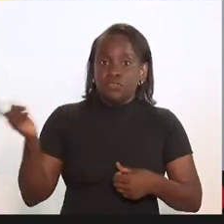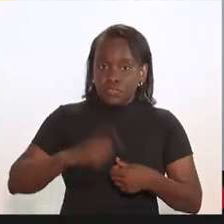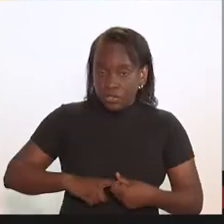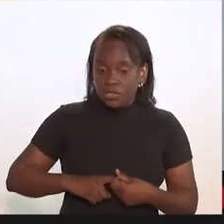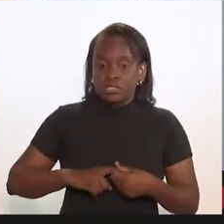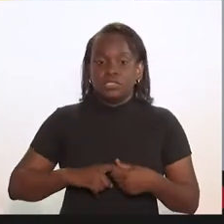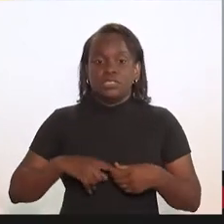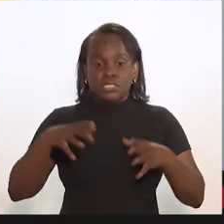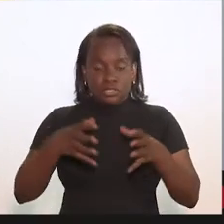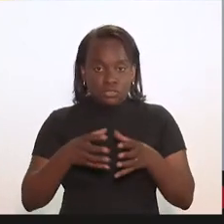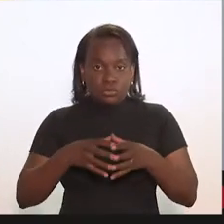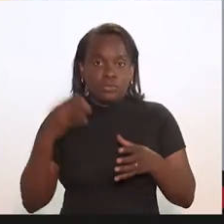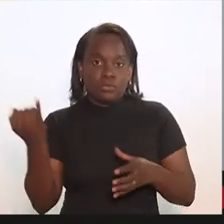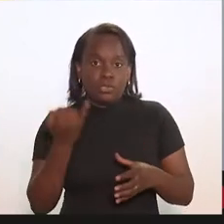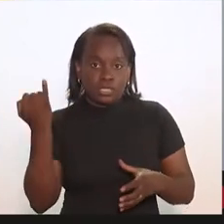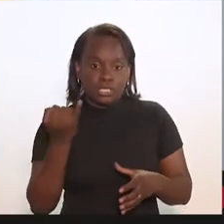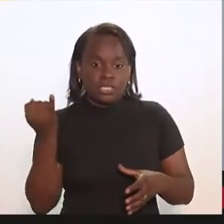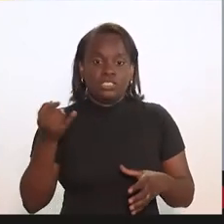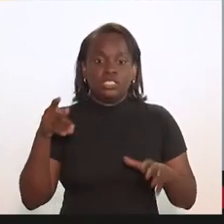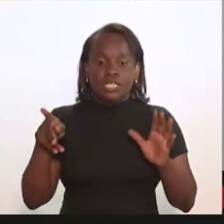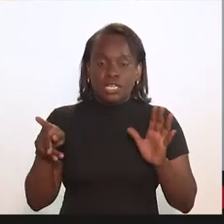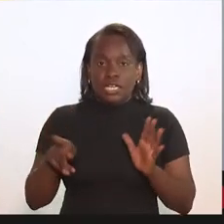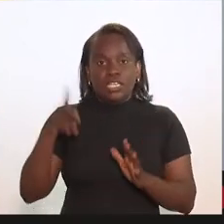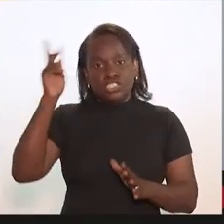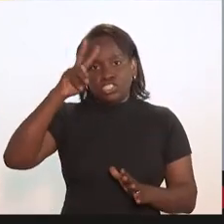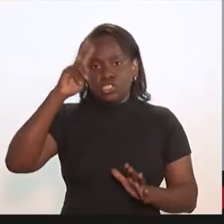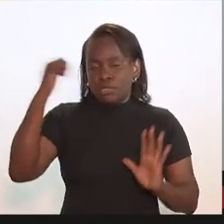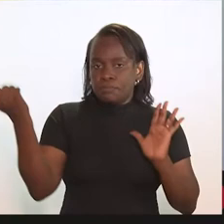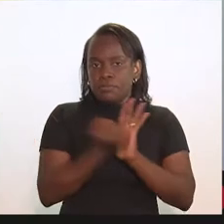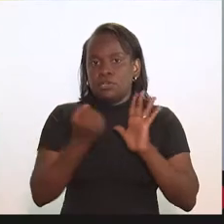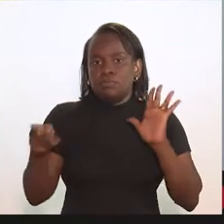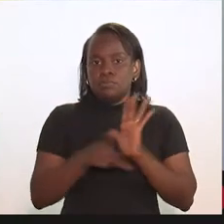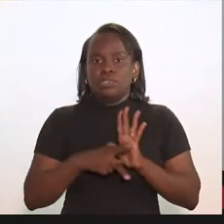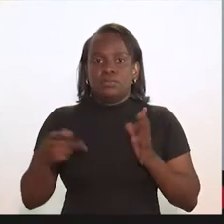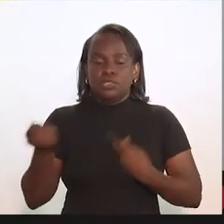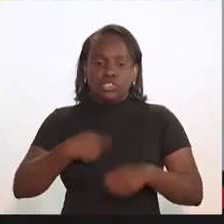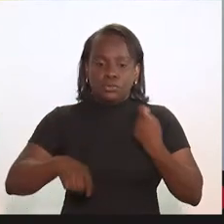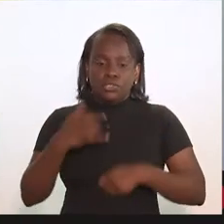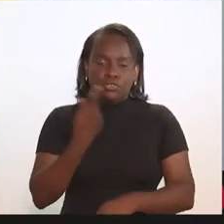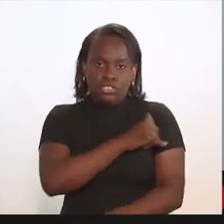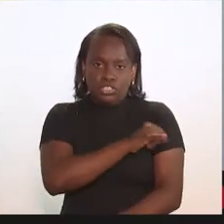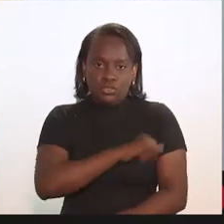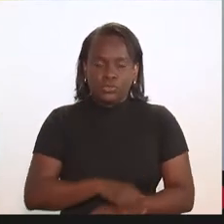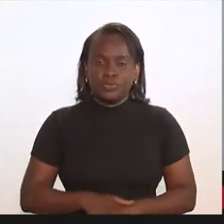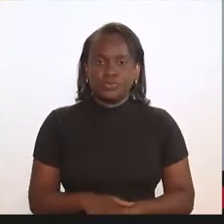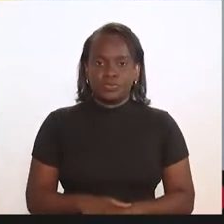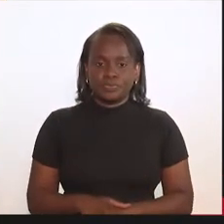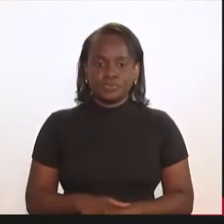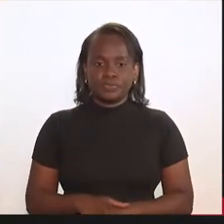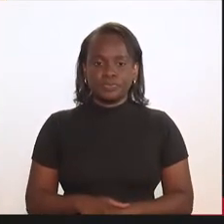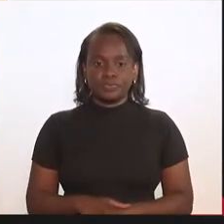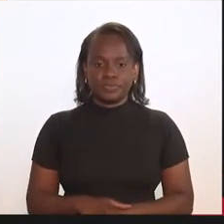ressurgimento desse setor tão importante, de marca tão histórica para a economia do Rio de Janeiro.